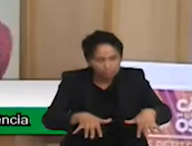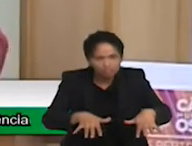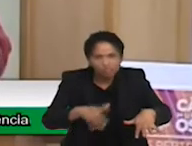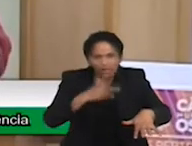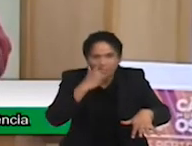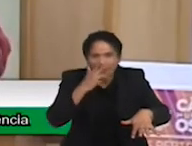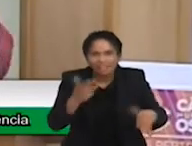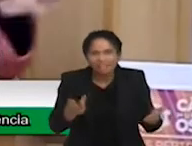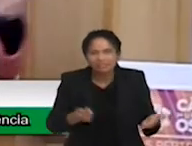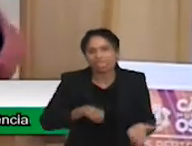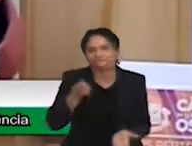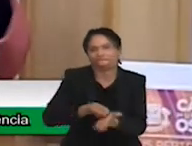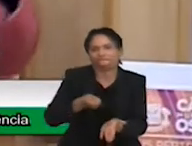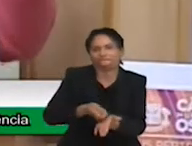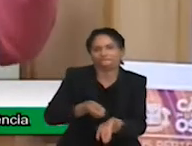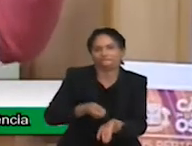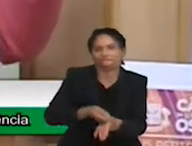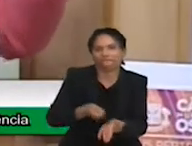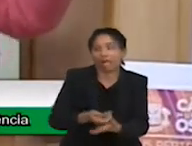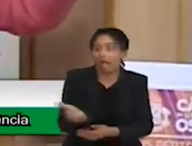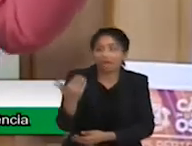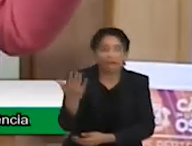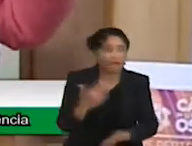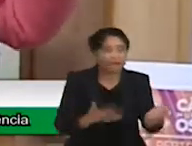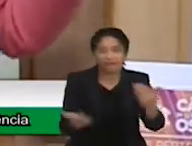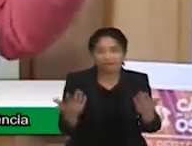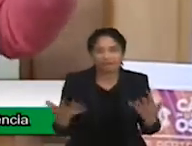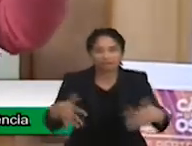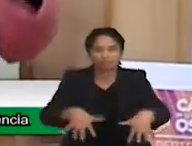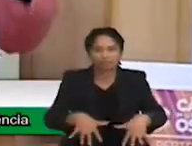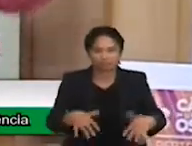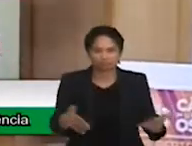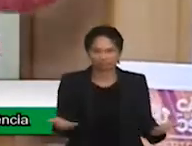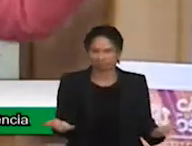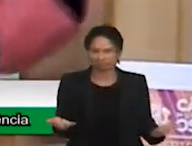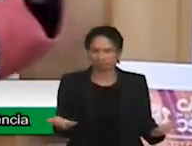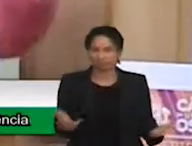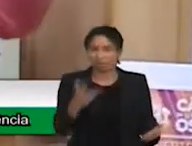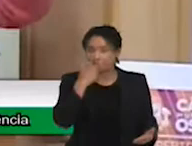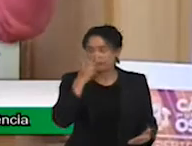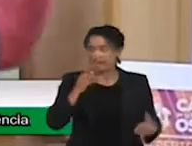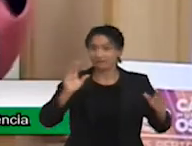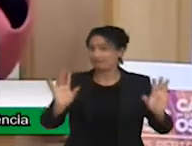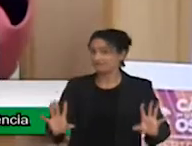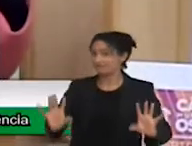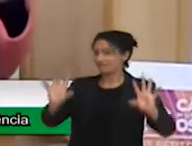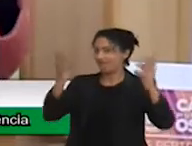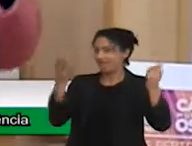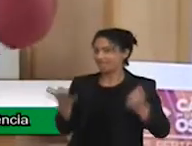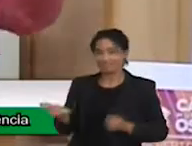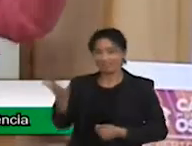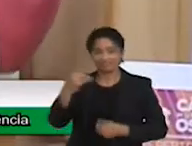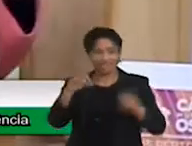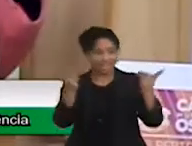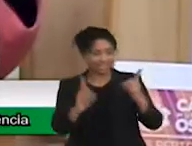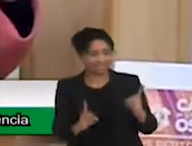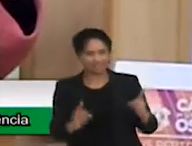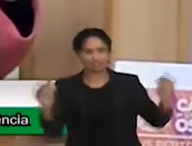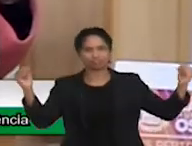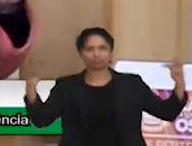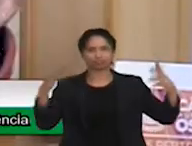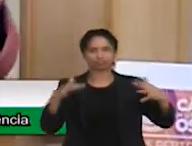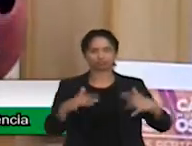meta. Vamos incluir. E divulgavam como se fosse o evento do... Olha, maravilha! A cidade